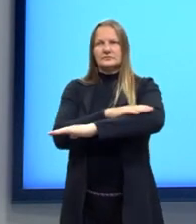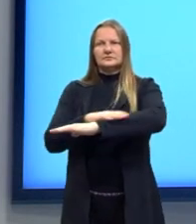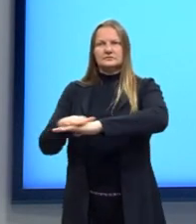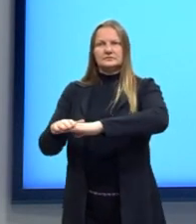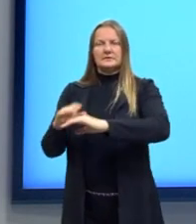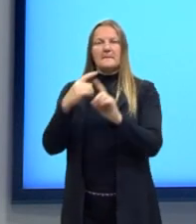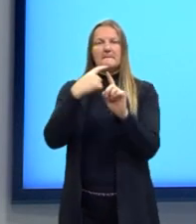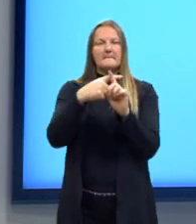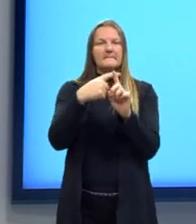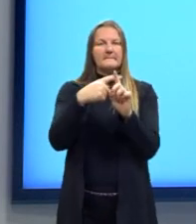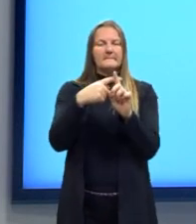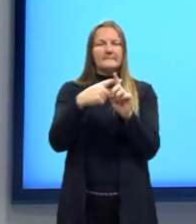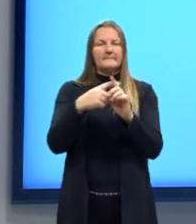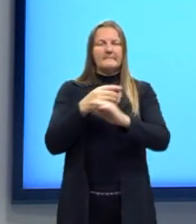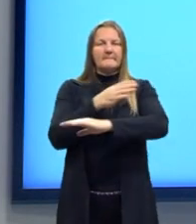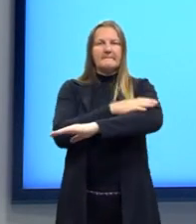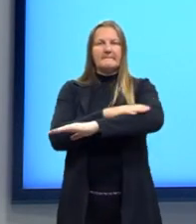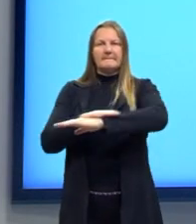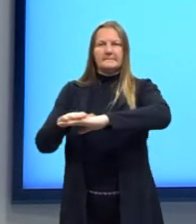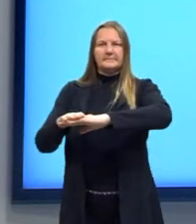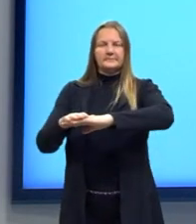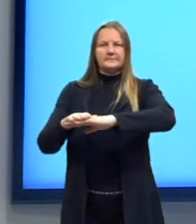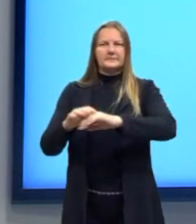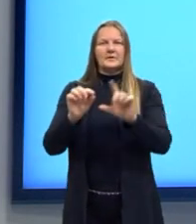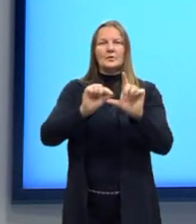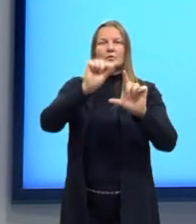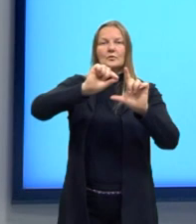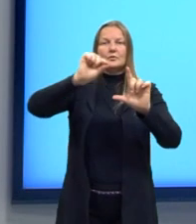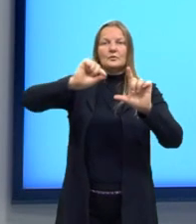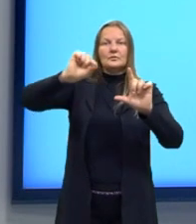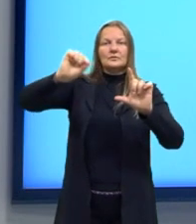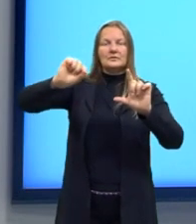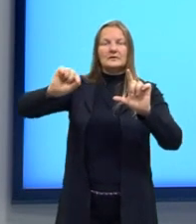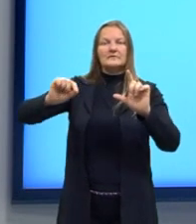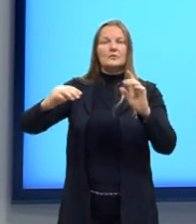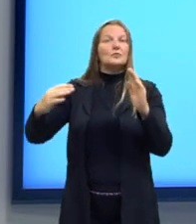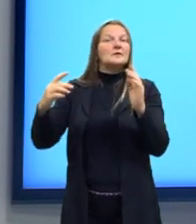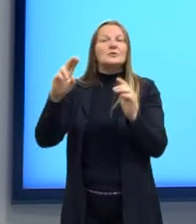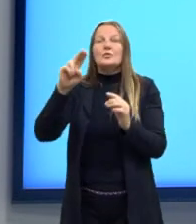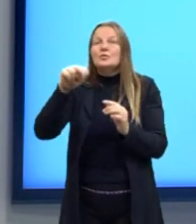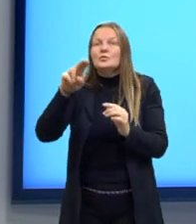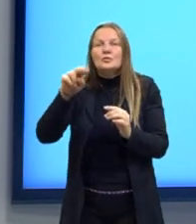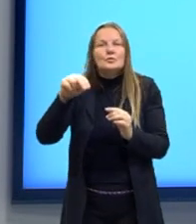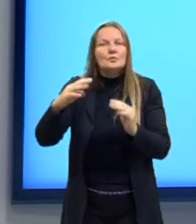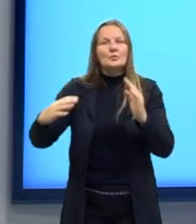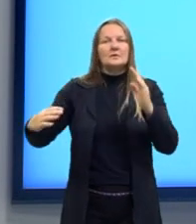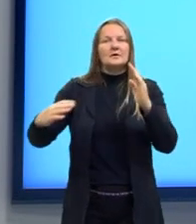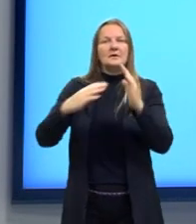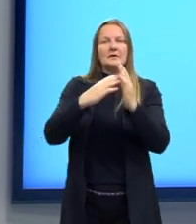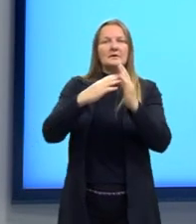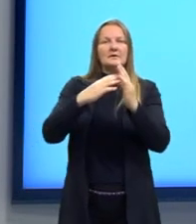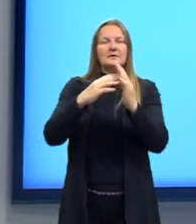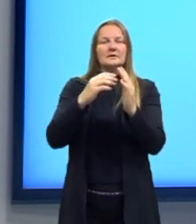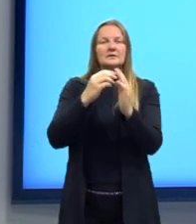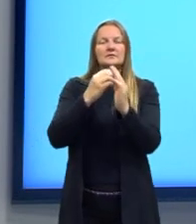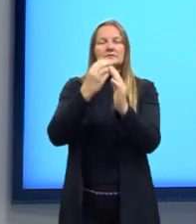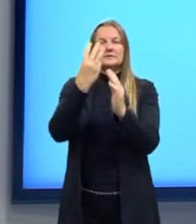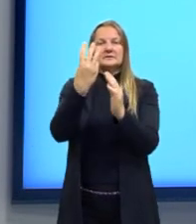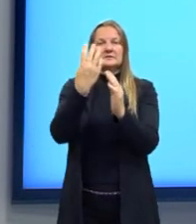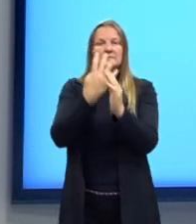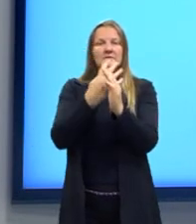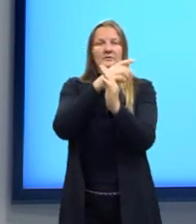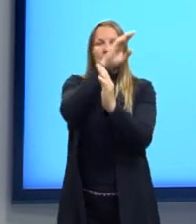positivos. Então, o nosso gráfico, ele não vai cruzar em momento algum o segundo e o terceiro quadrante.